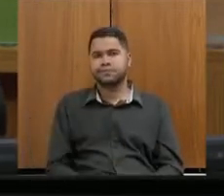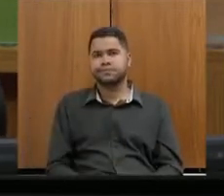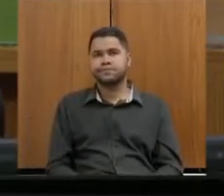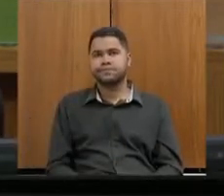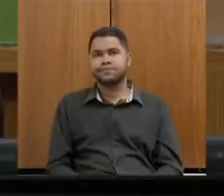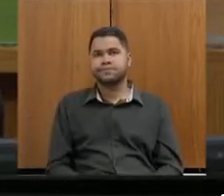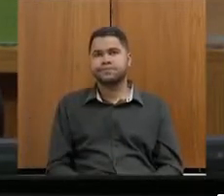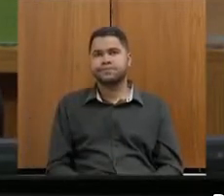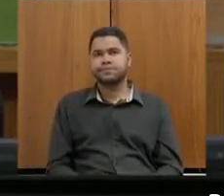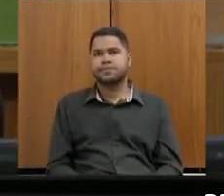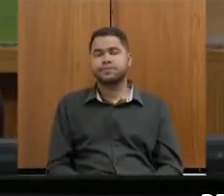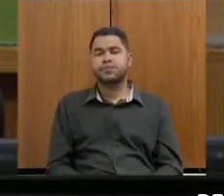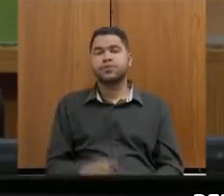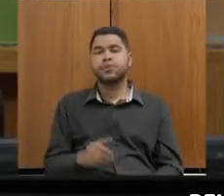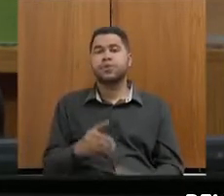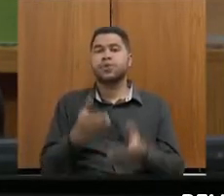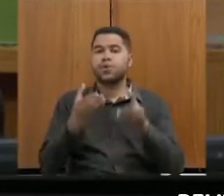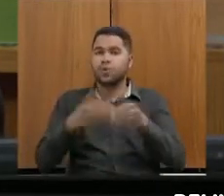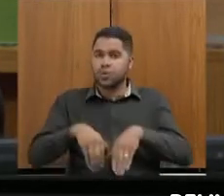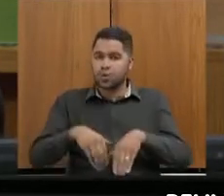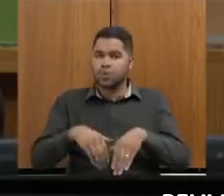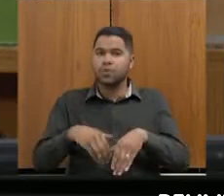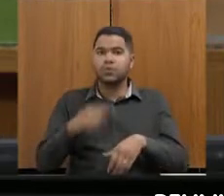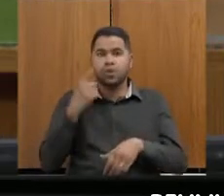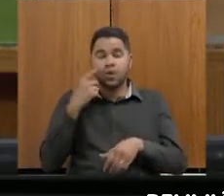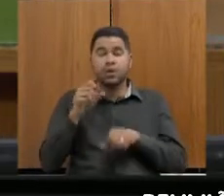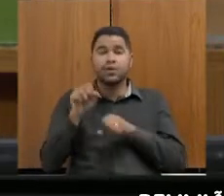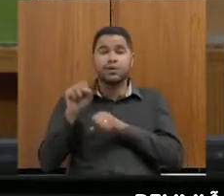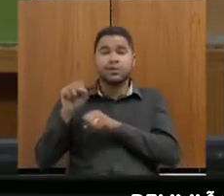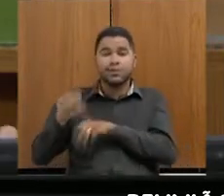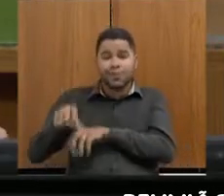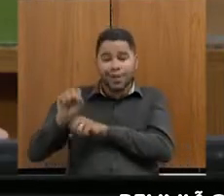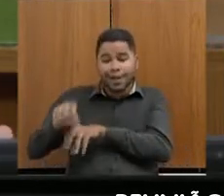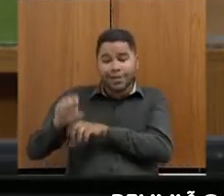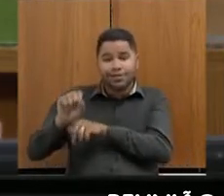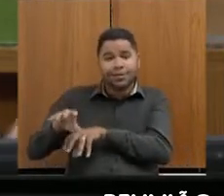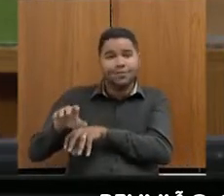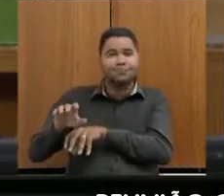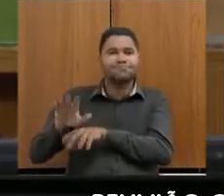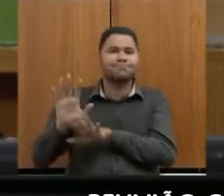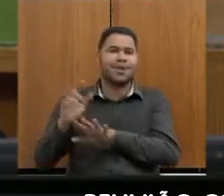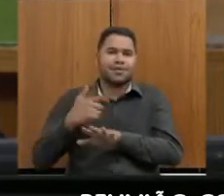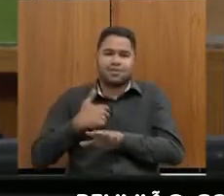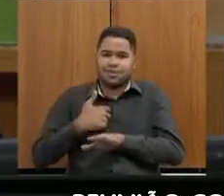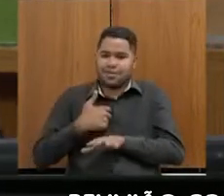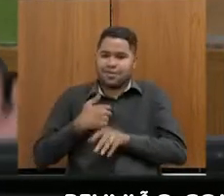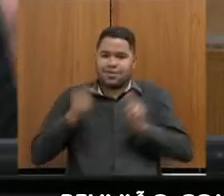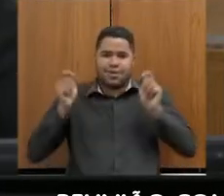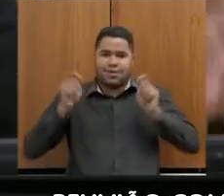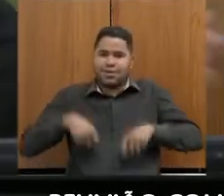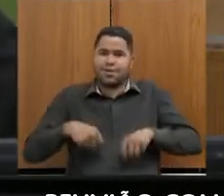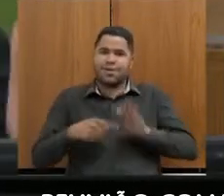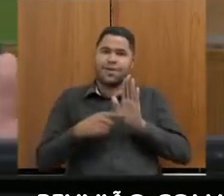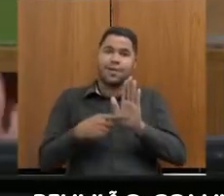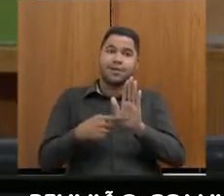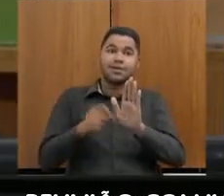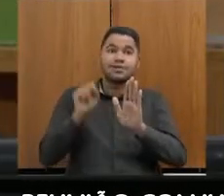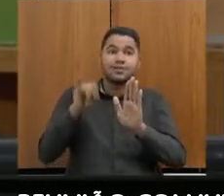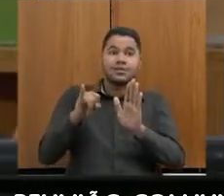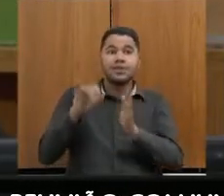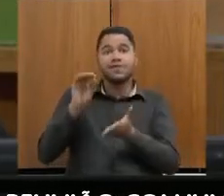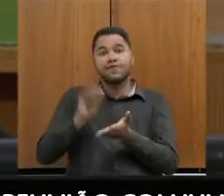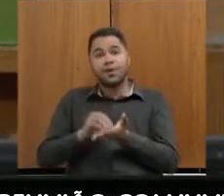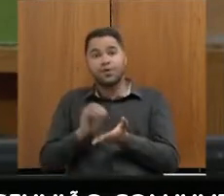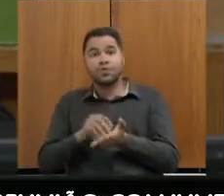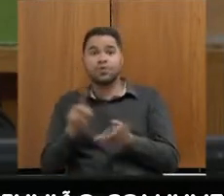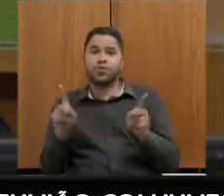fez curso com relação ao concurso para a questão da educação, mas eu acho que aqui eu não tenho capacidade de definir se está ou não faltando